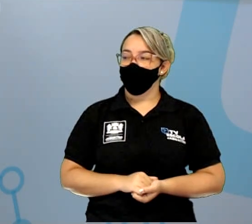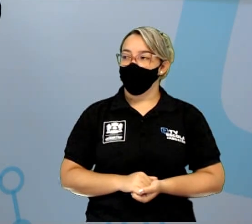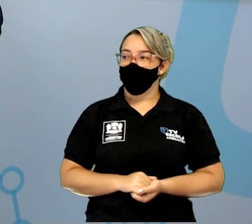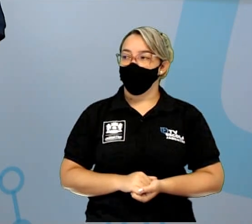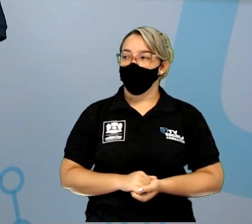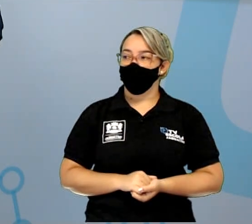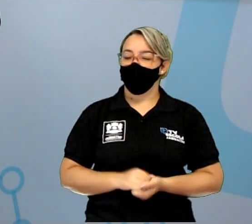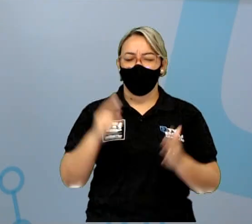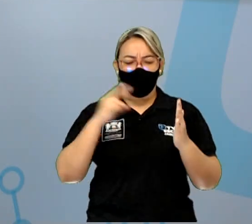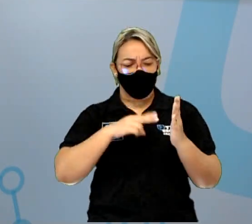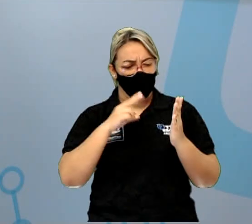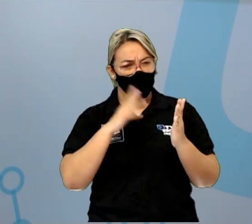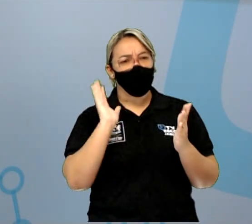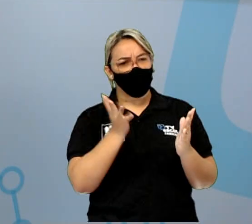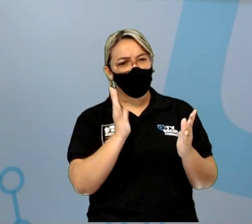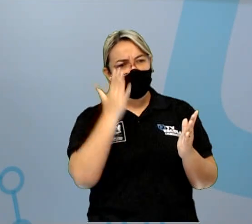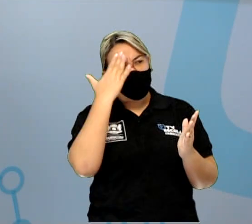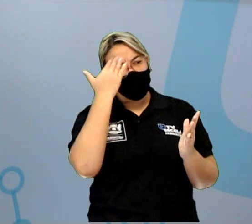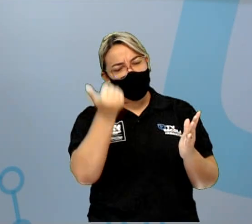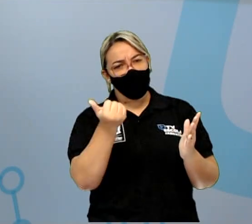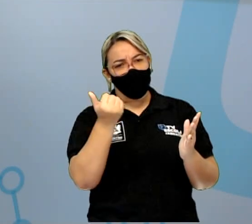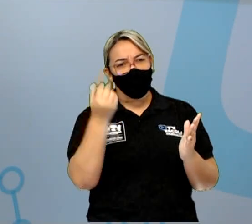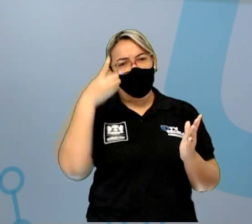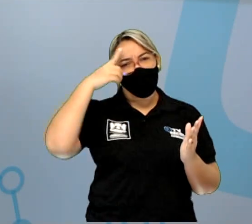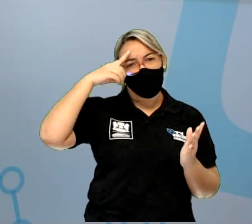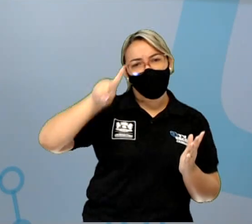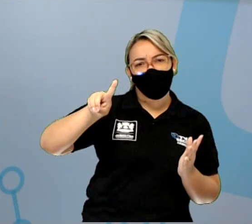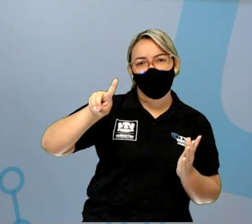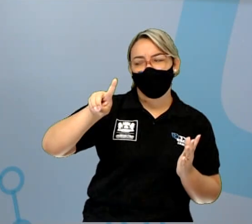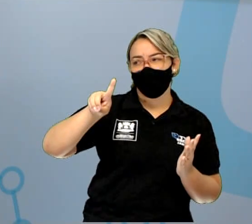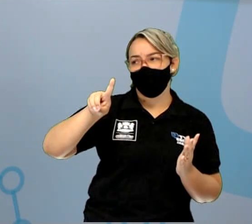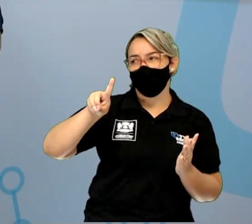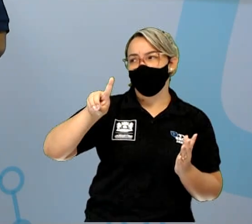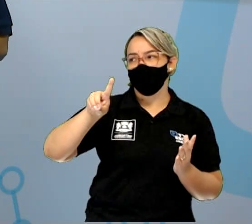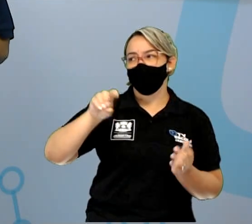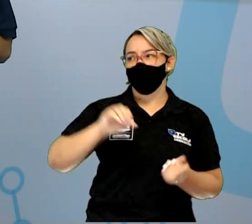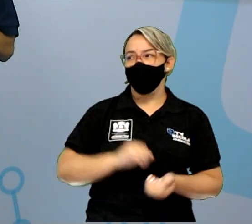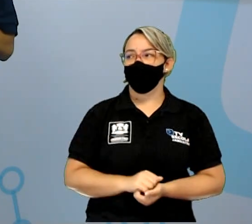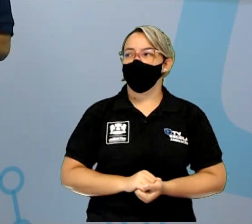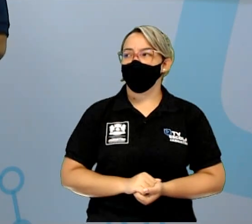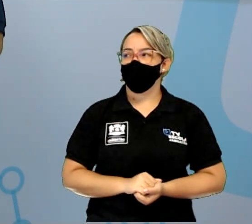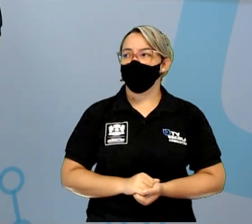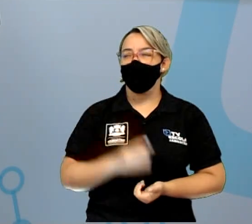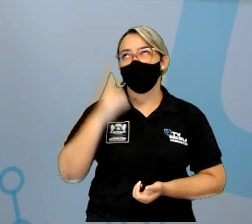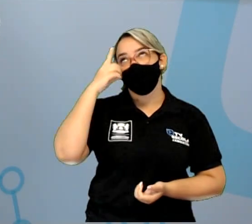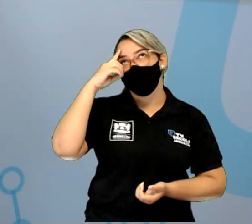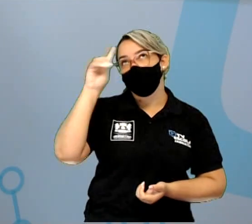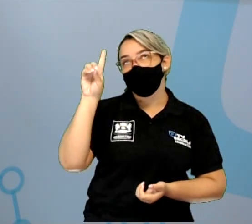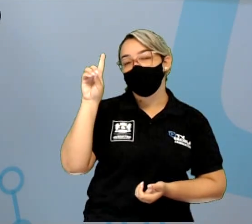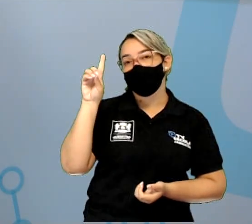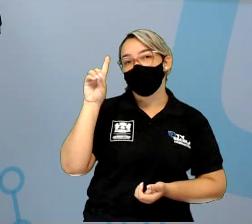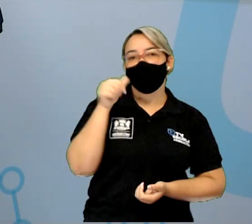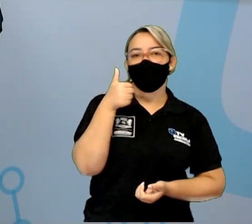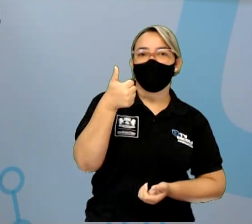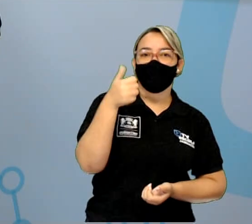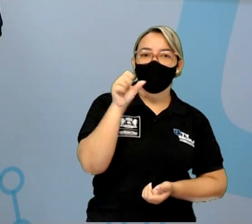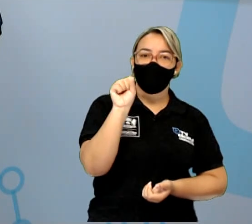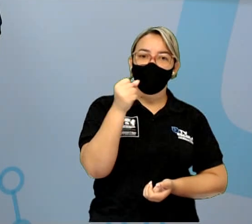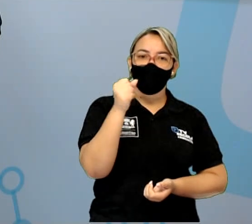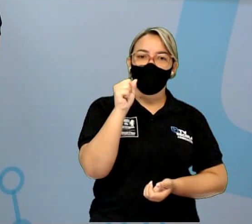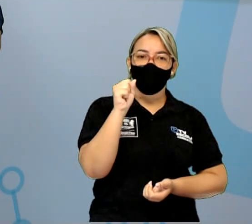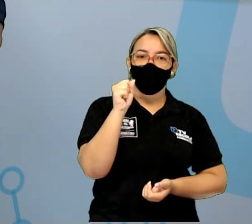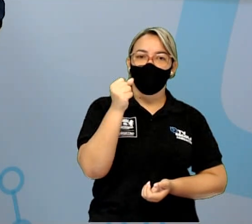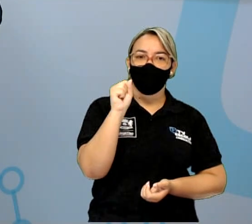ser o dia da festa. Então, data. Então, dizer que vai ser dia dezoito de